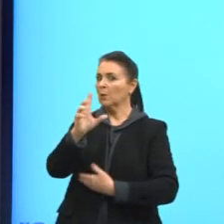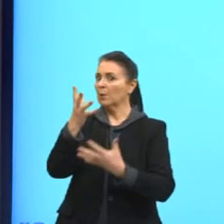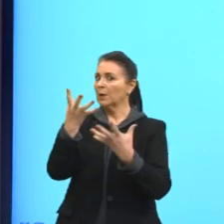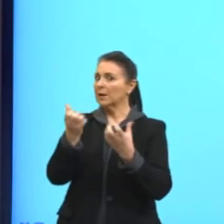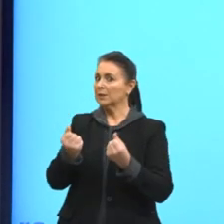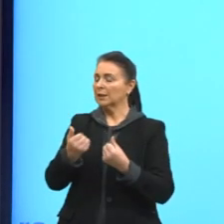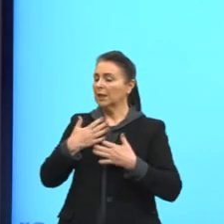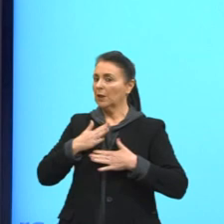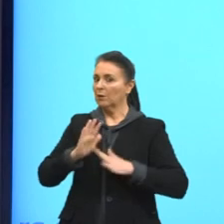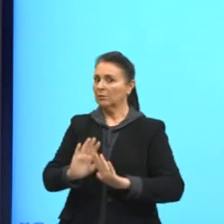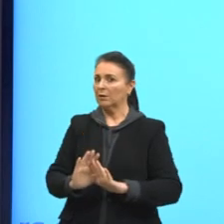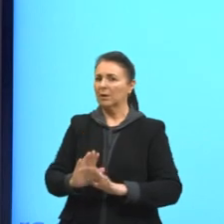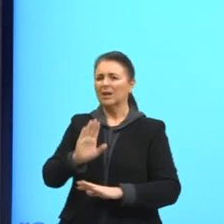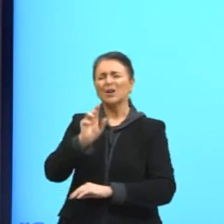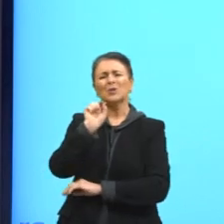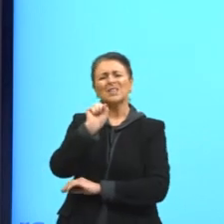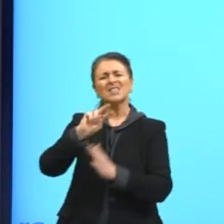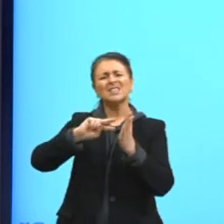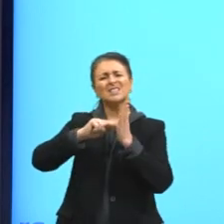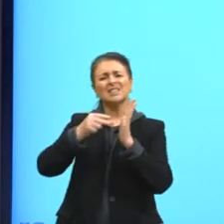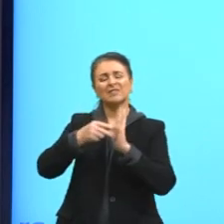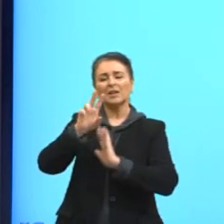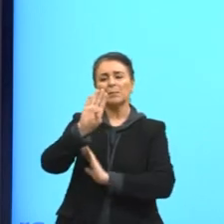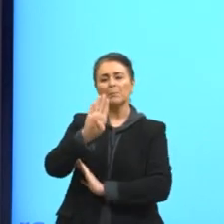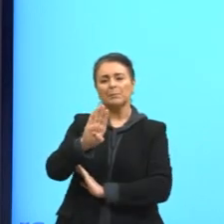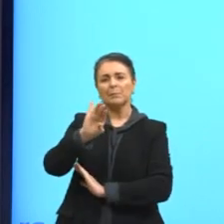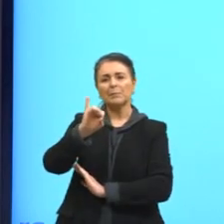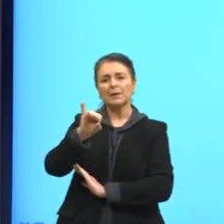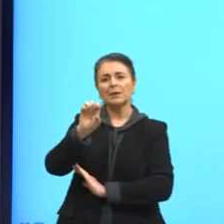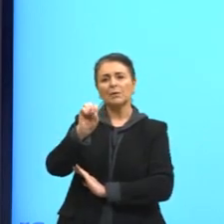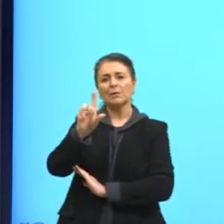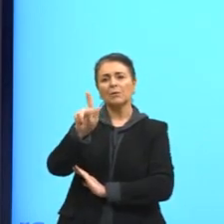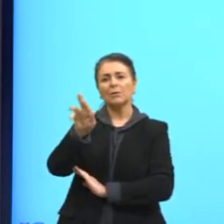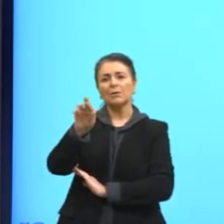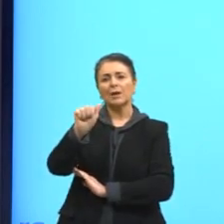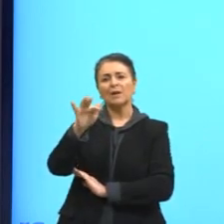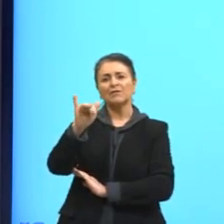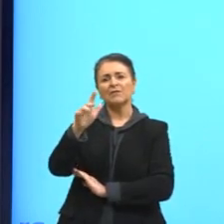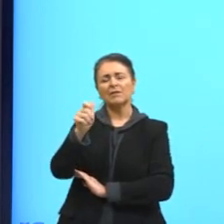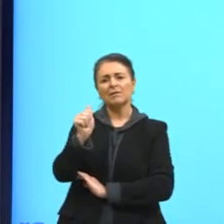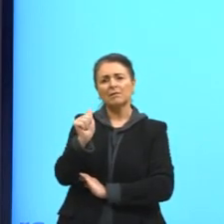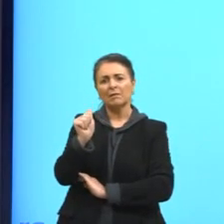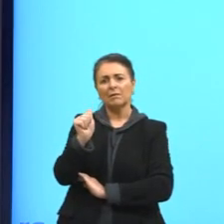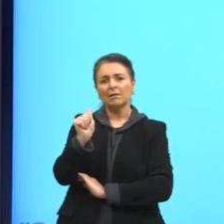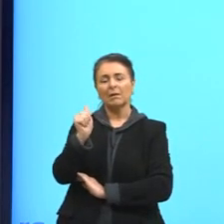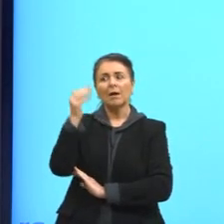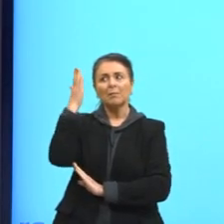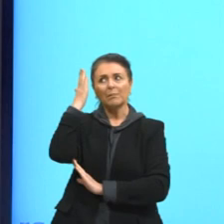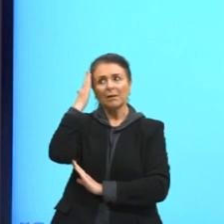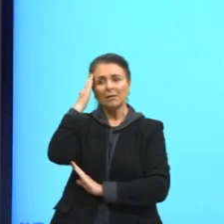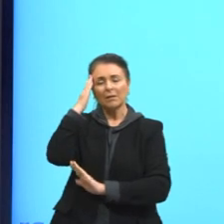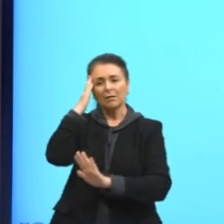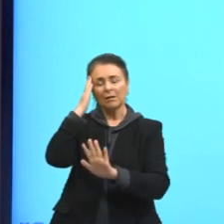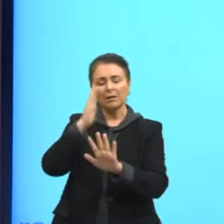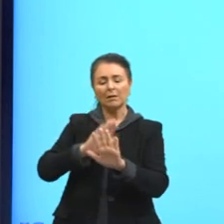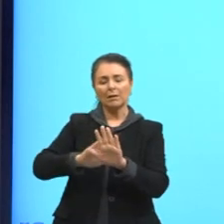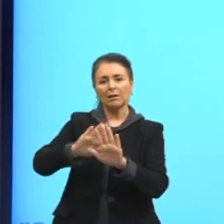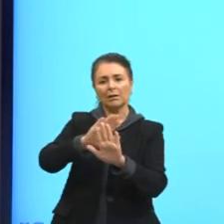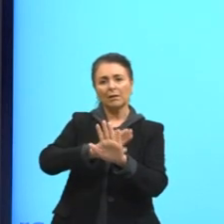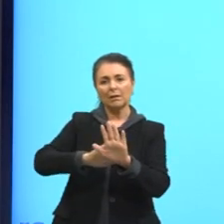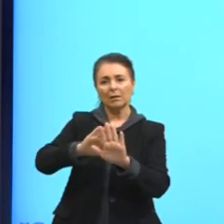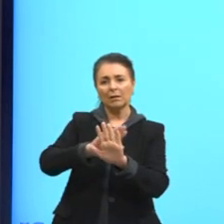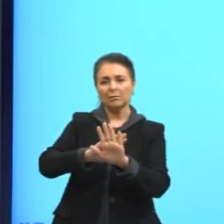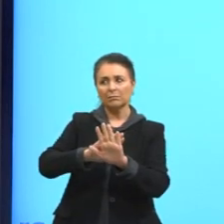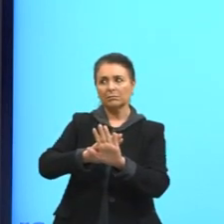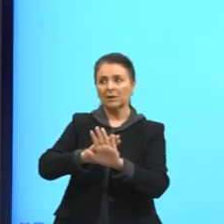O que é uma biografia? Vamos pegar para a gente entender o eufemismo que acontece aqui. O que é uma biografia? É a história